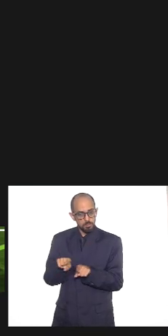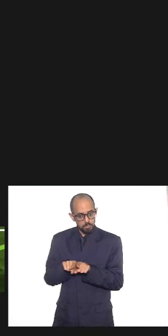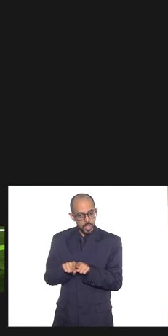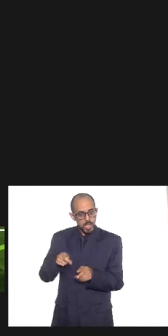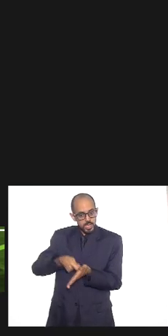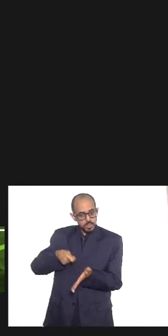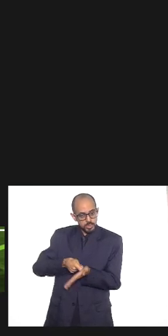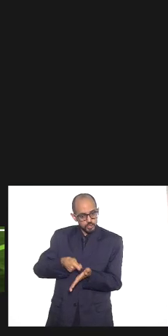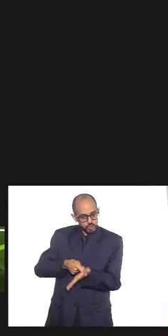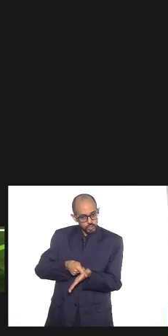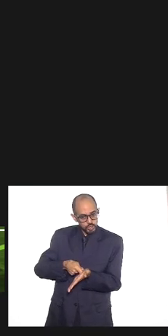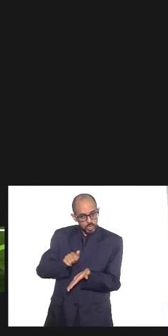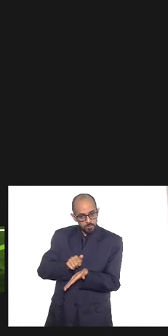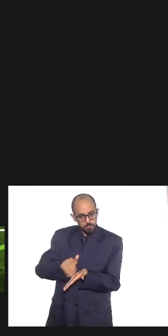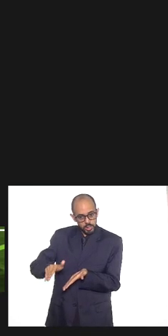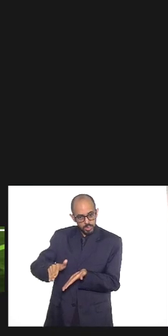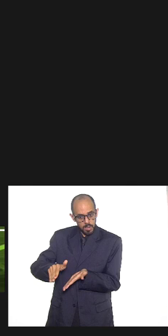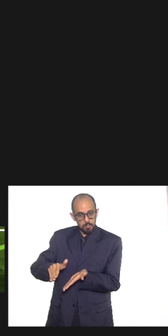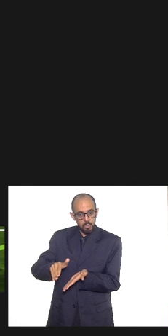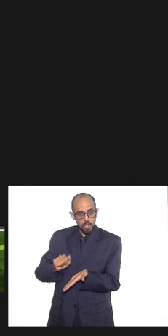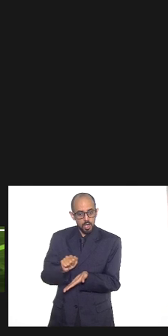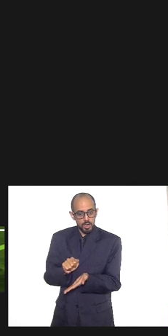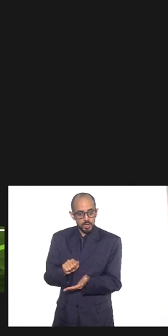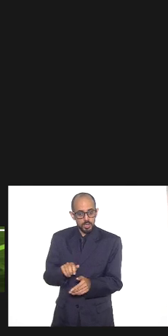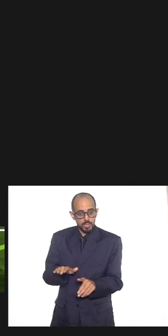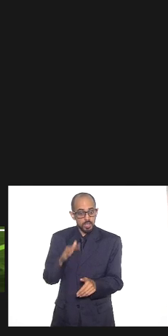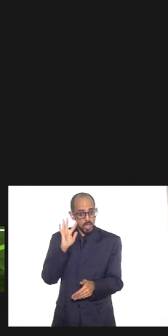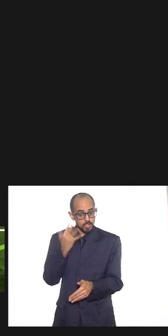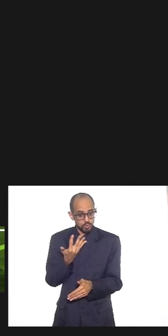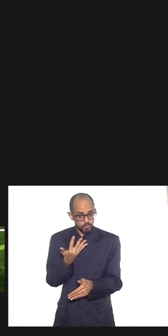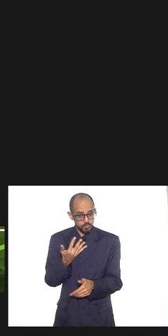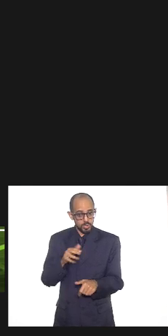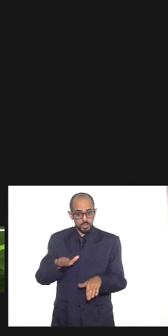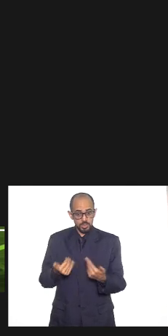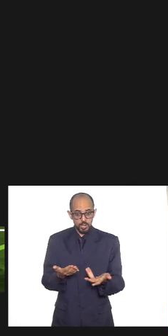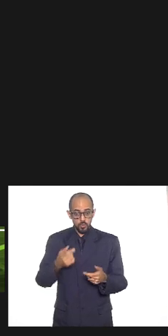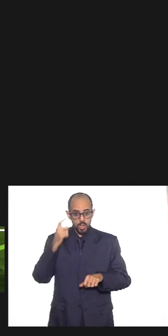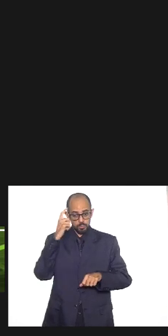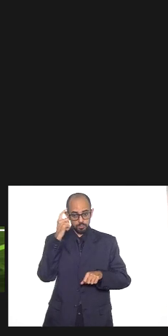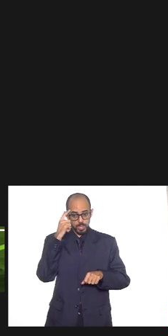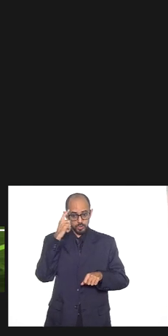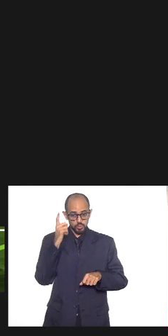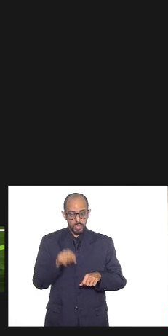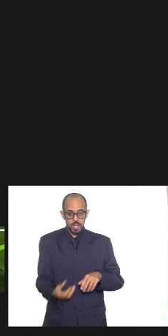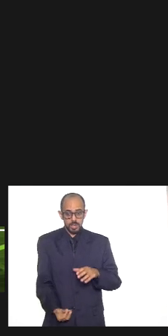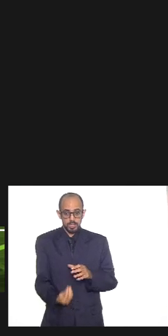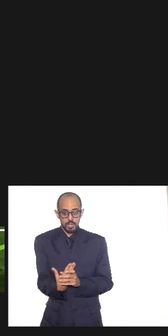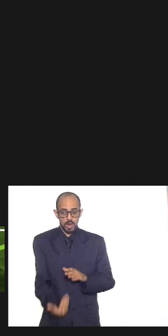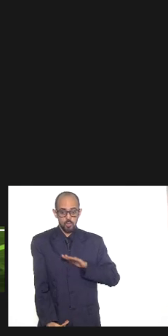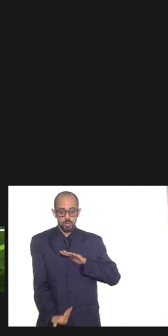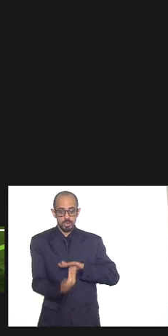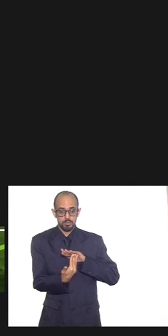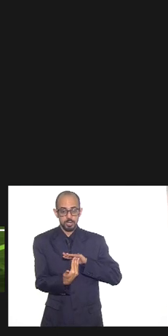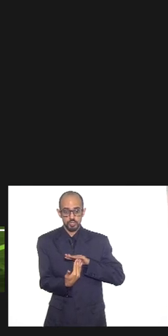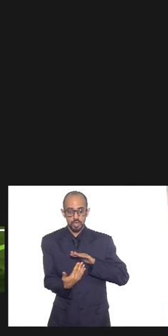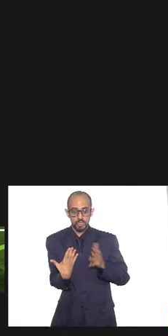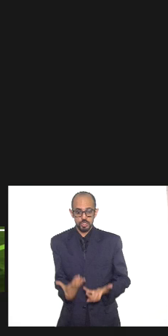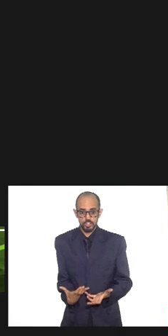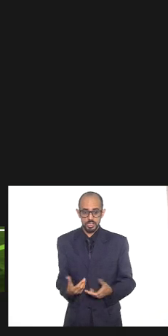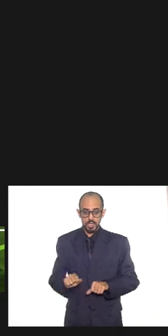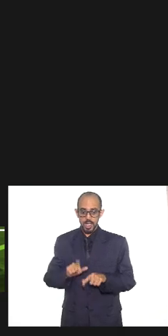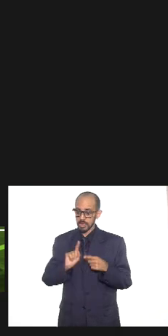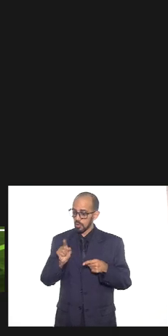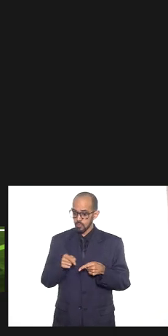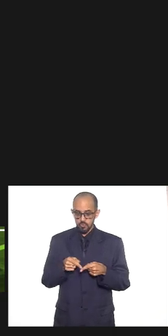questão e sentenciava então eu penso que é limitar muito a questão queremos focar na polícia como